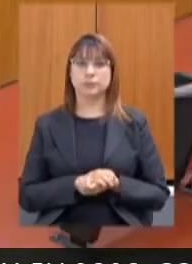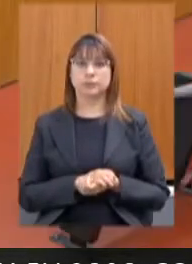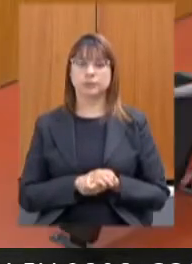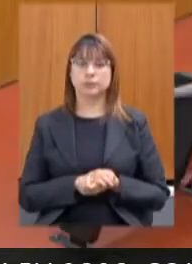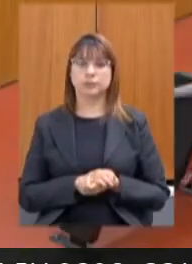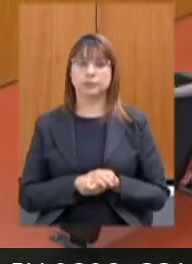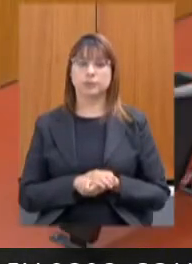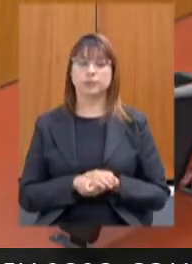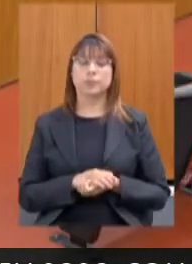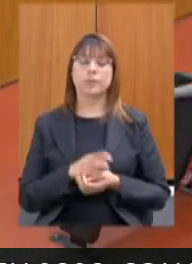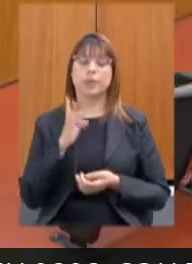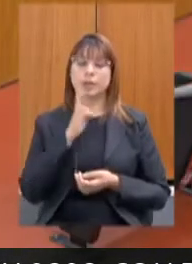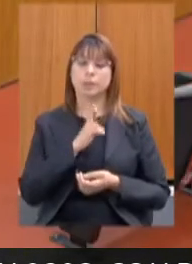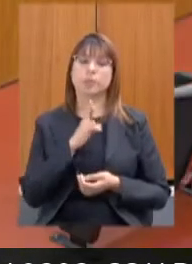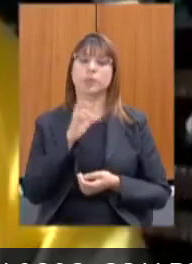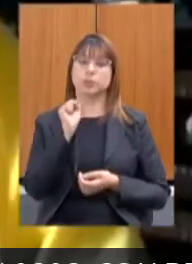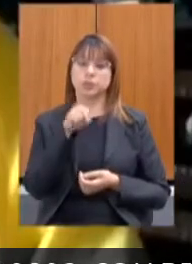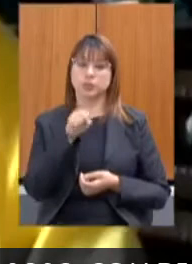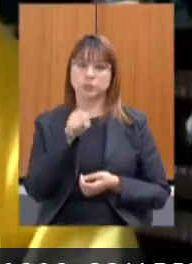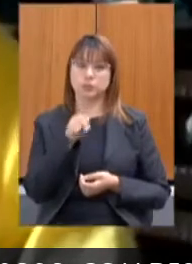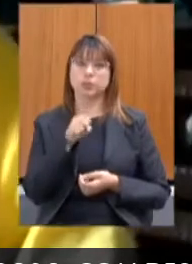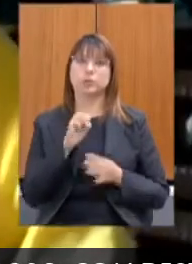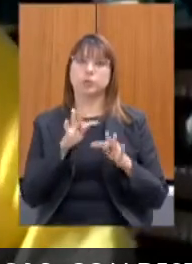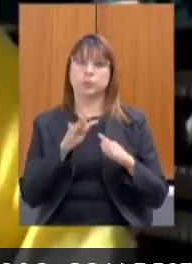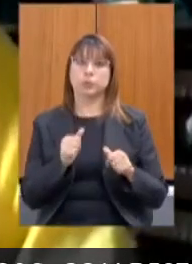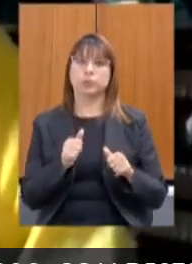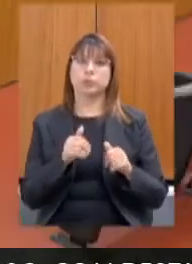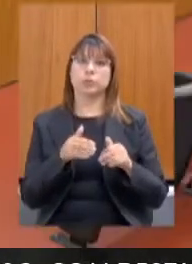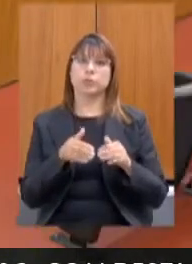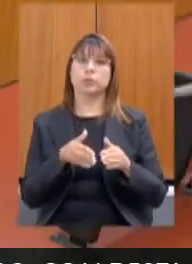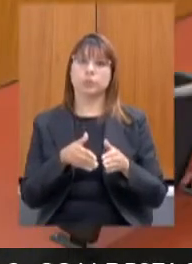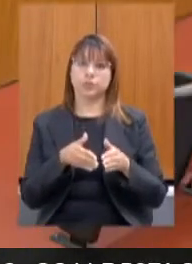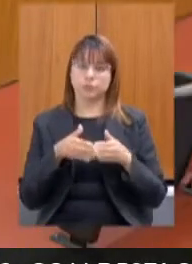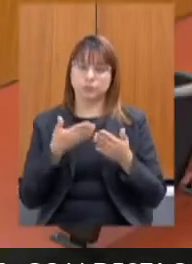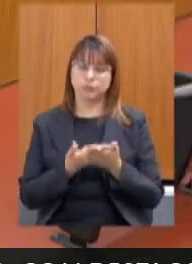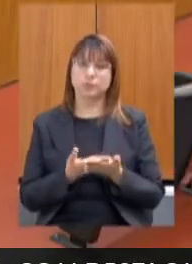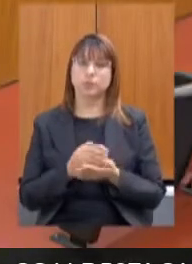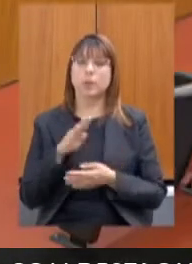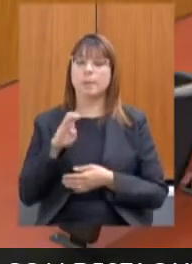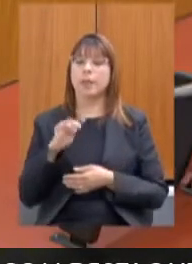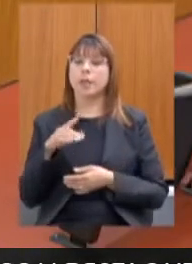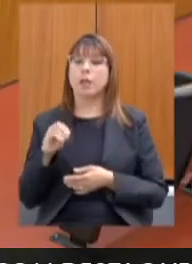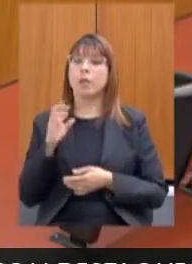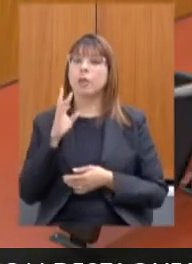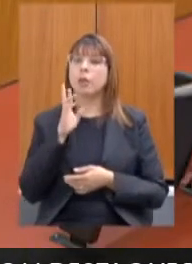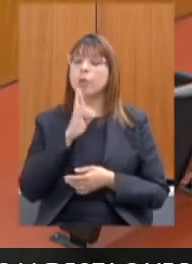voto sim presidente em todos os requerimentos como voto o deputado Betão